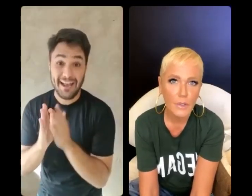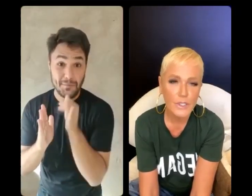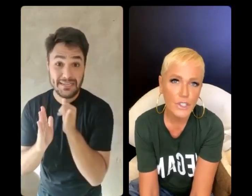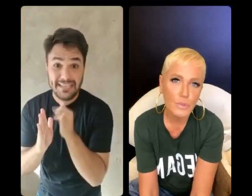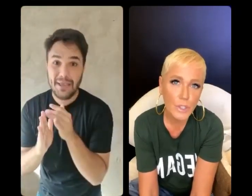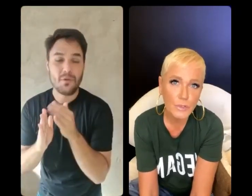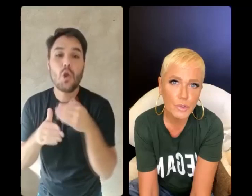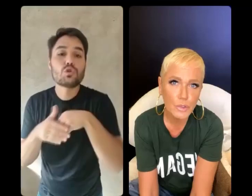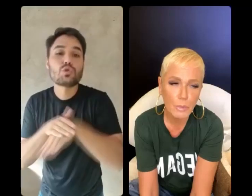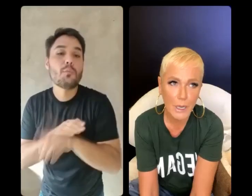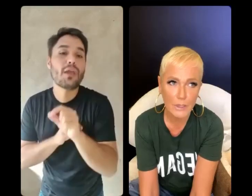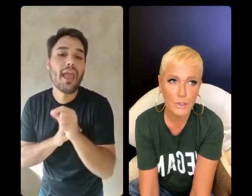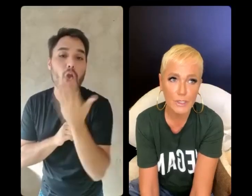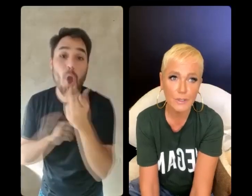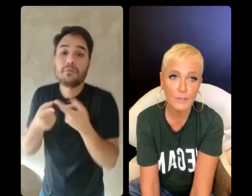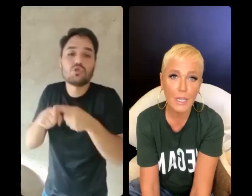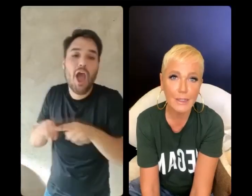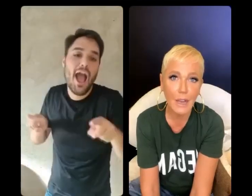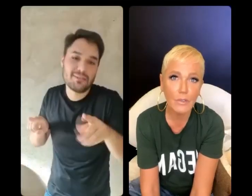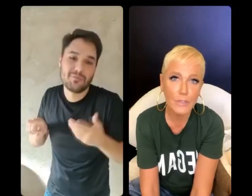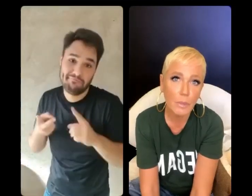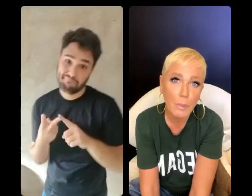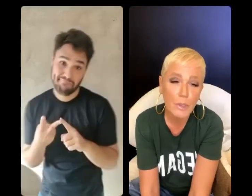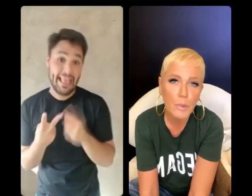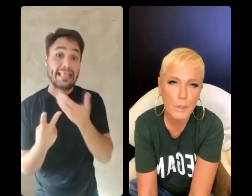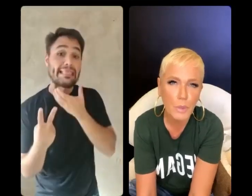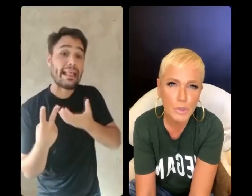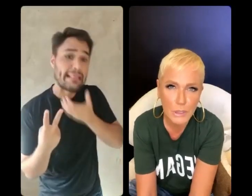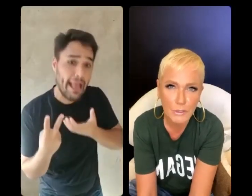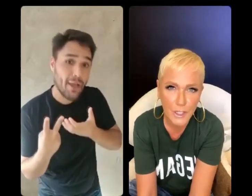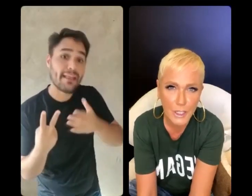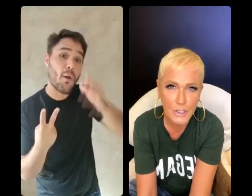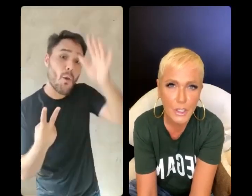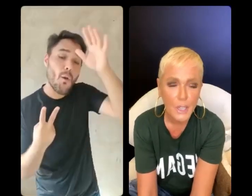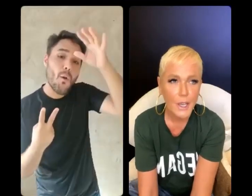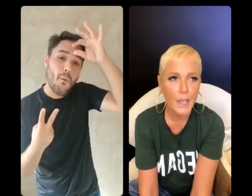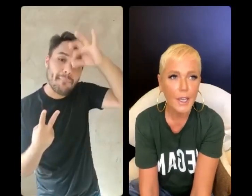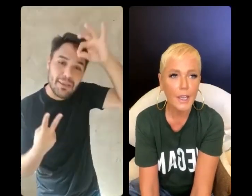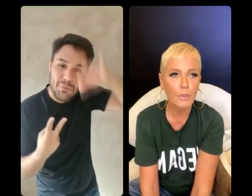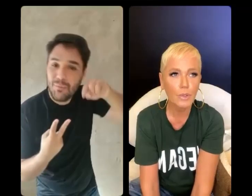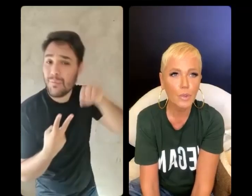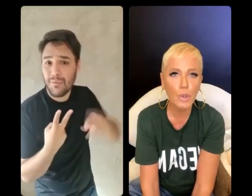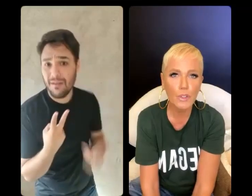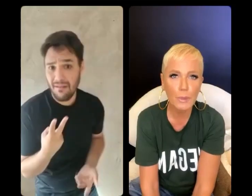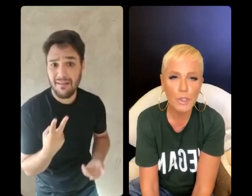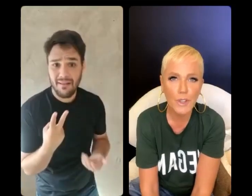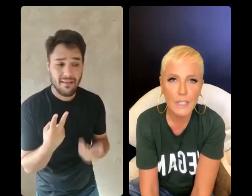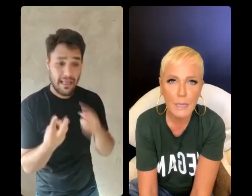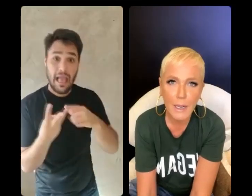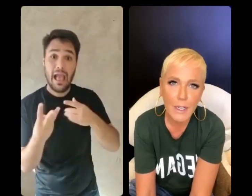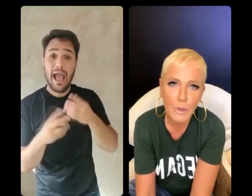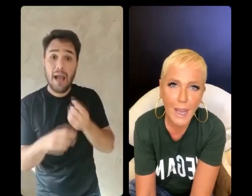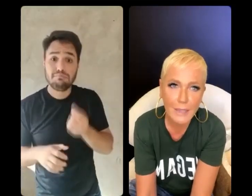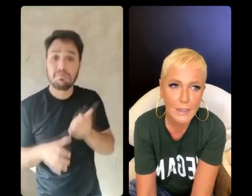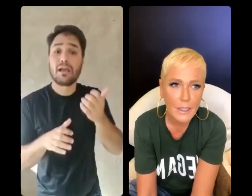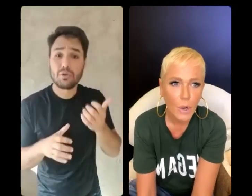né? Ou seja, com um defunto no teu prato. Se você vai no Natal, tem um peru ali morto na tua frente. No Ano Novo, as pessoas fazem